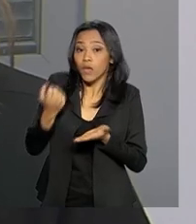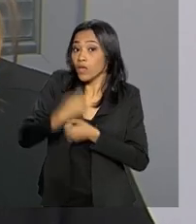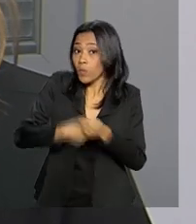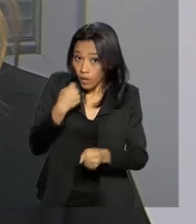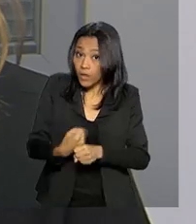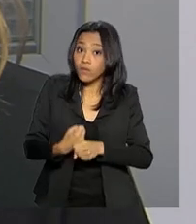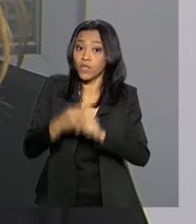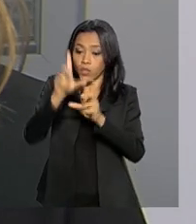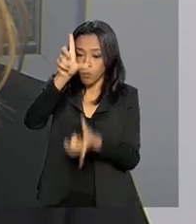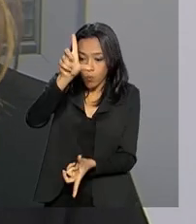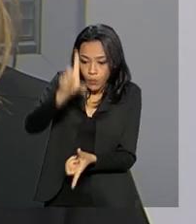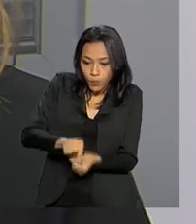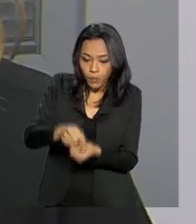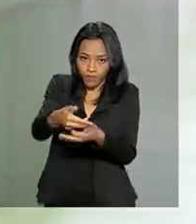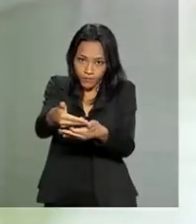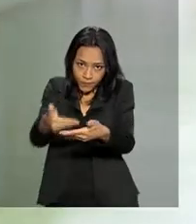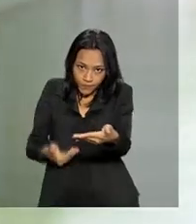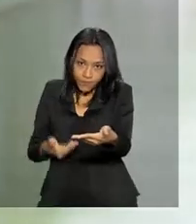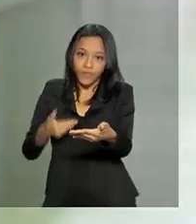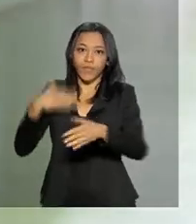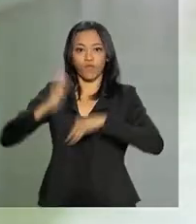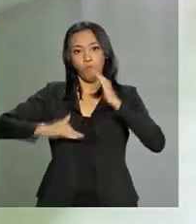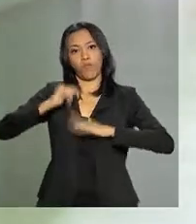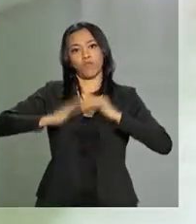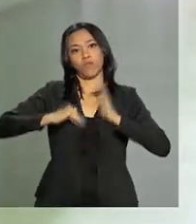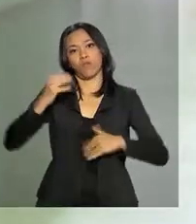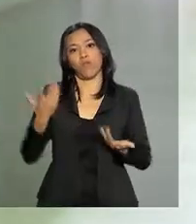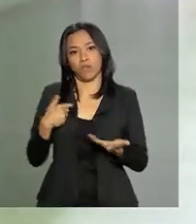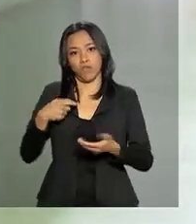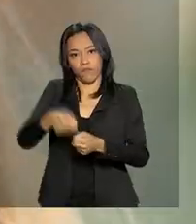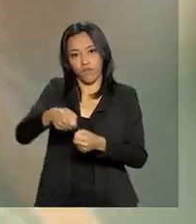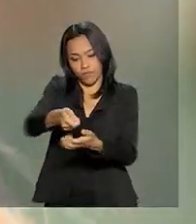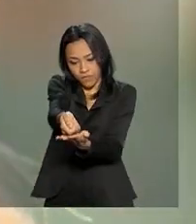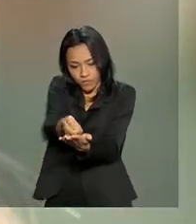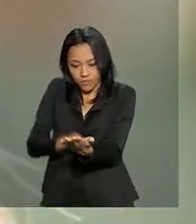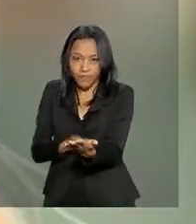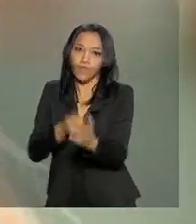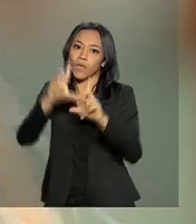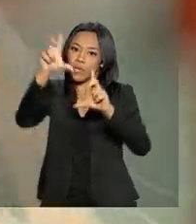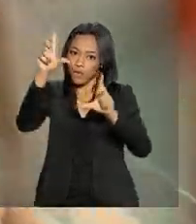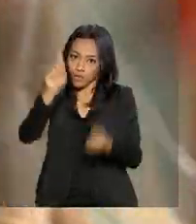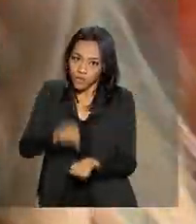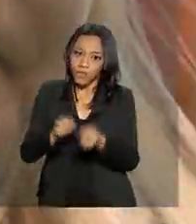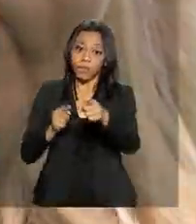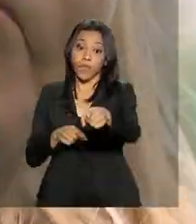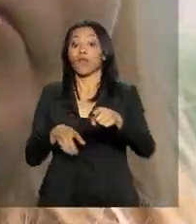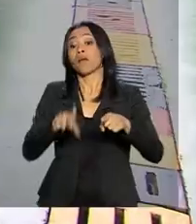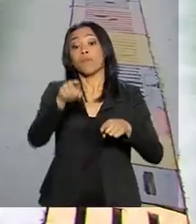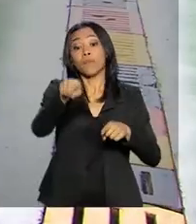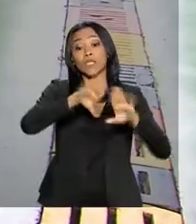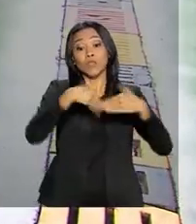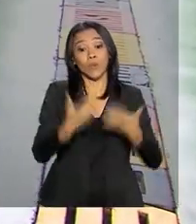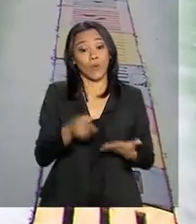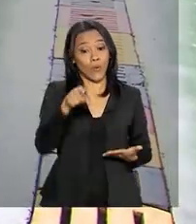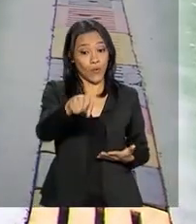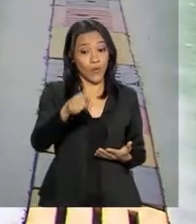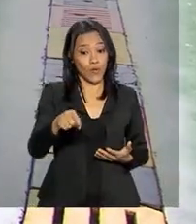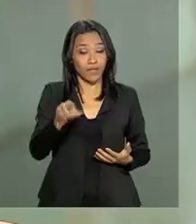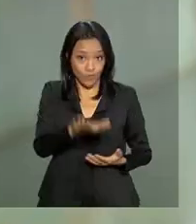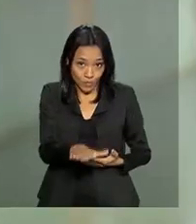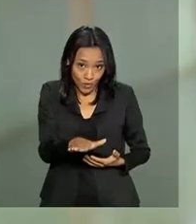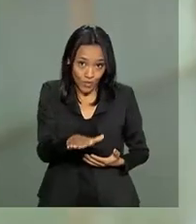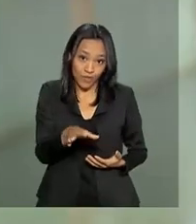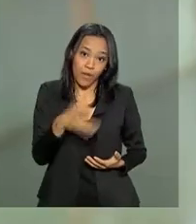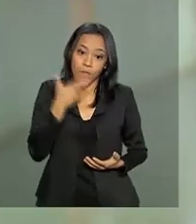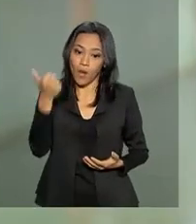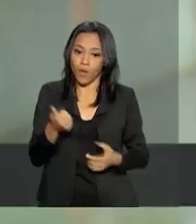uma resenha que foi feita por especialistas. Para a diretora da escola do Lucas, a iniciativa vai ajudar a melhorar a qualidade do ensino.